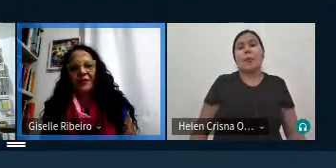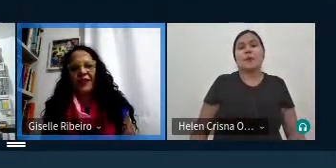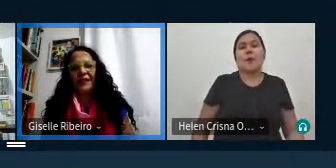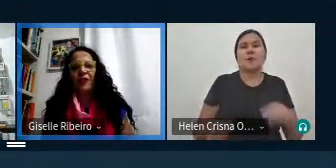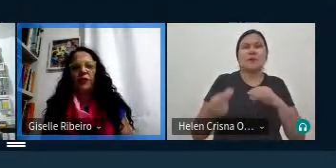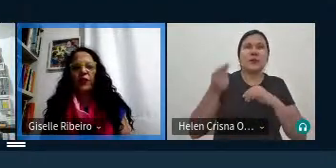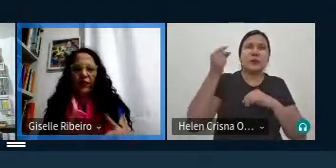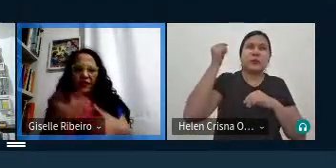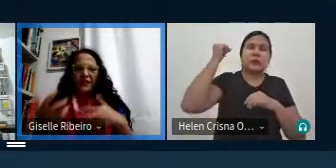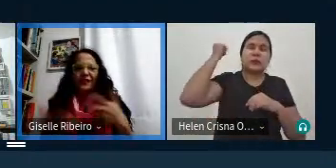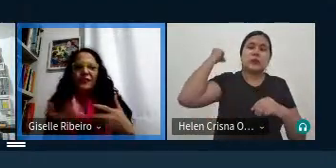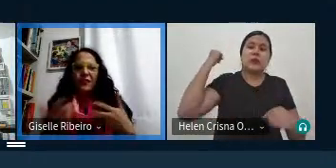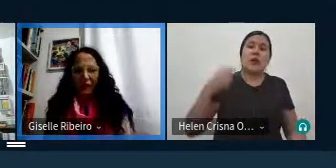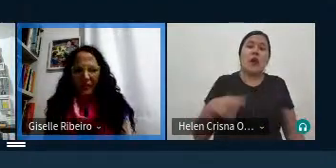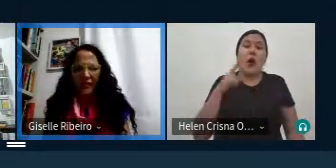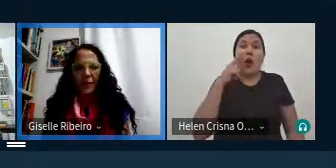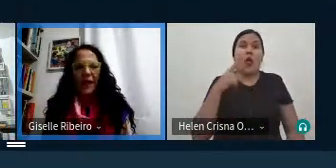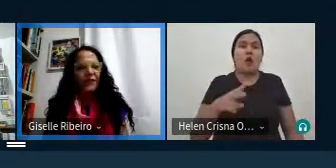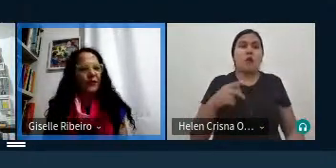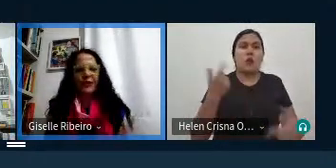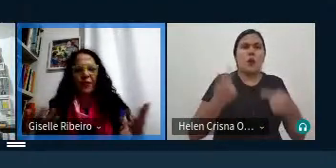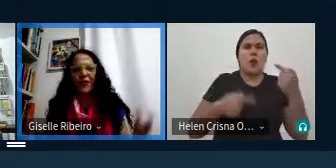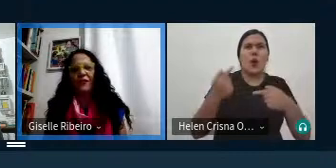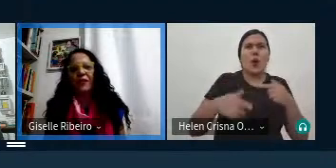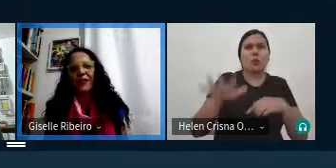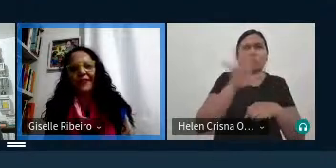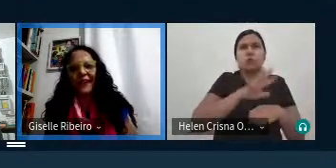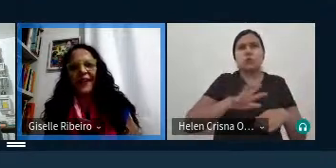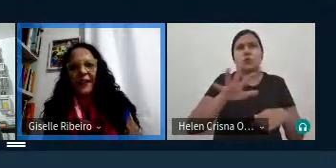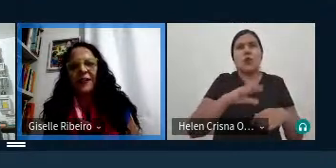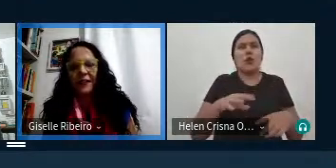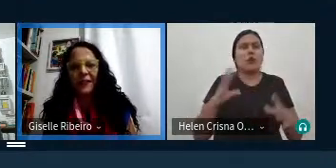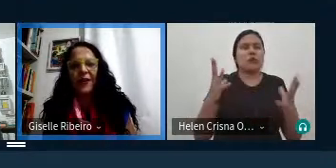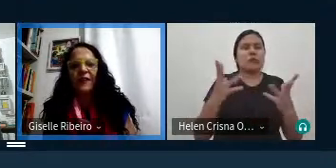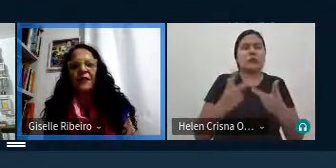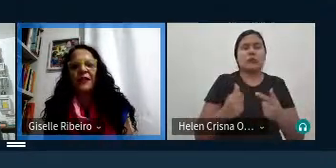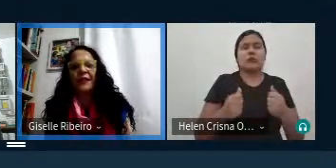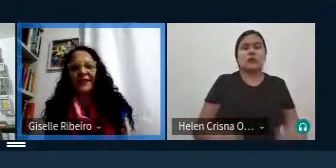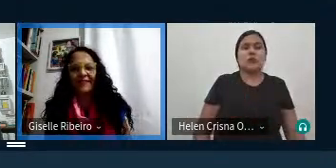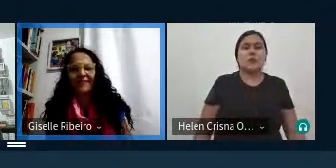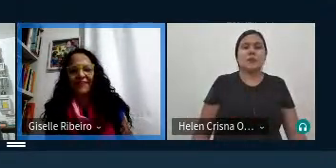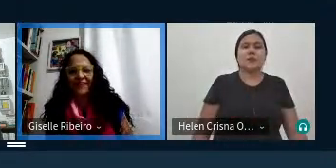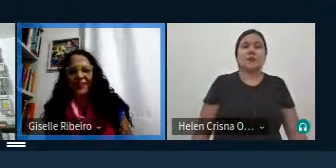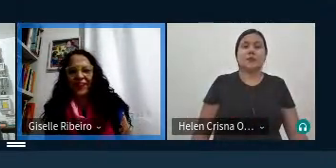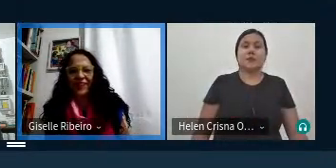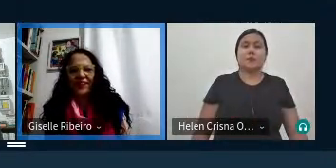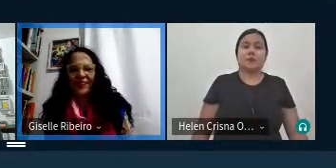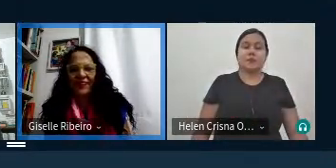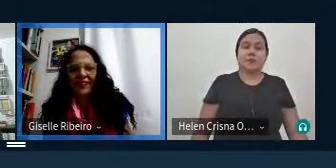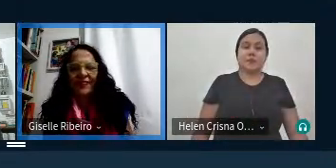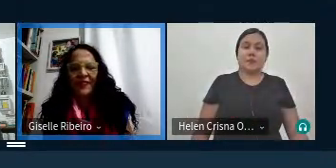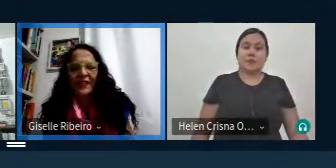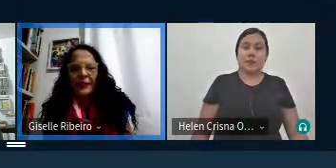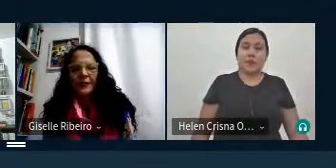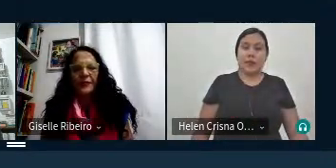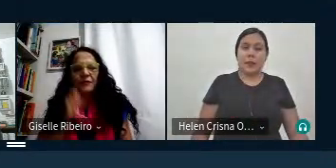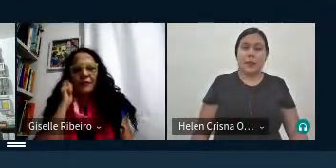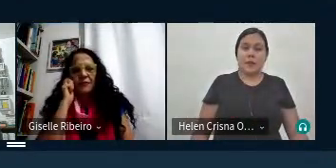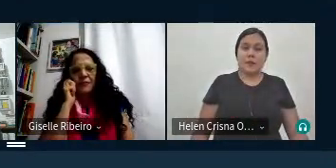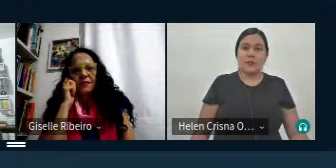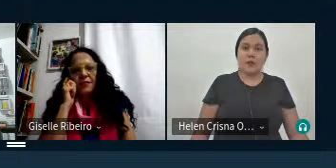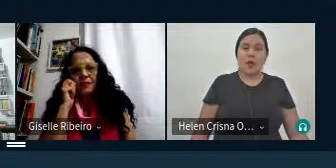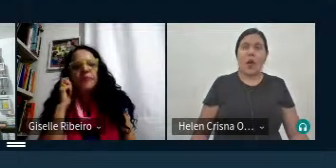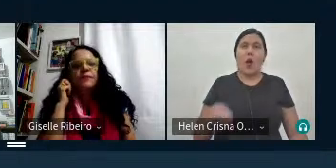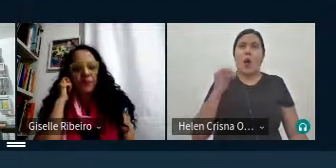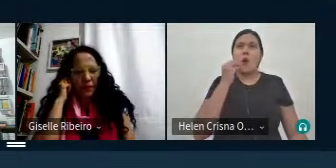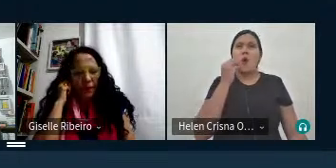antigas né então quando eu vejo essa discussão nesse espaço que maravilha né que maravilha é são oportunidades que